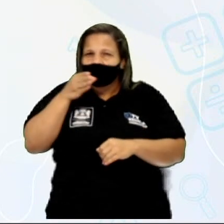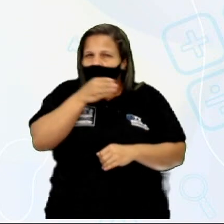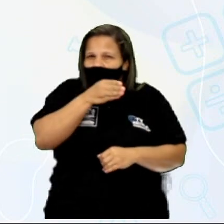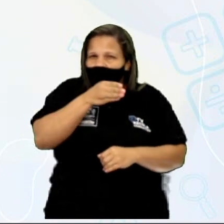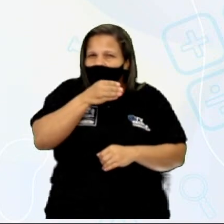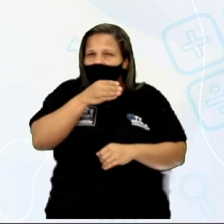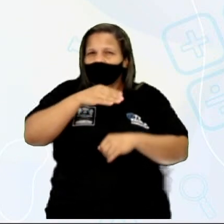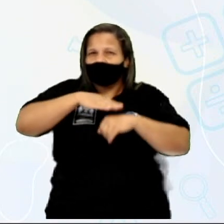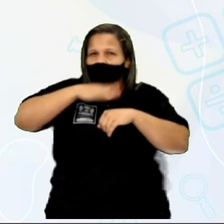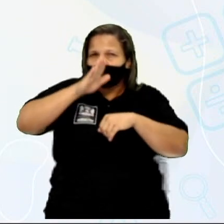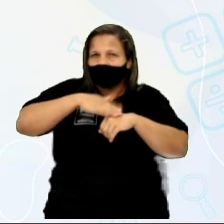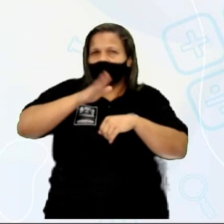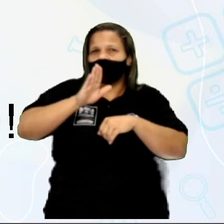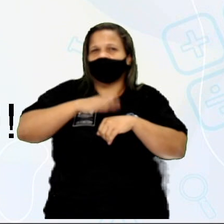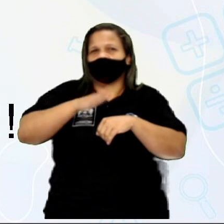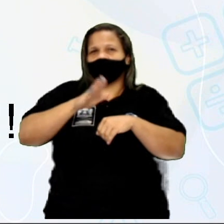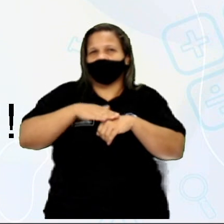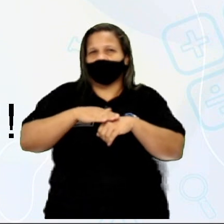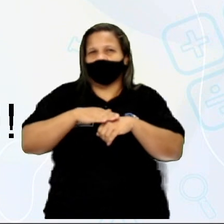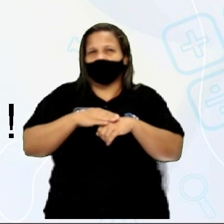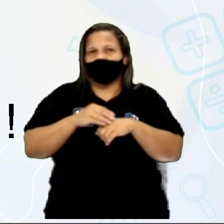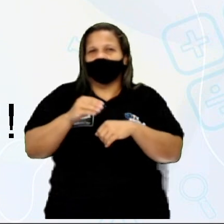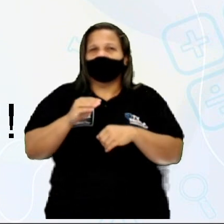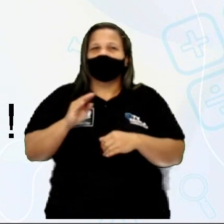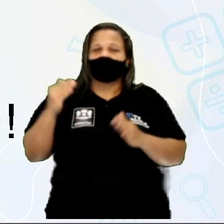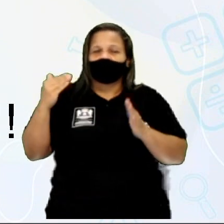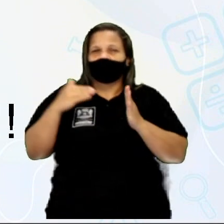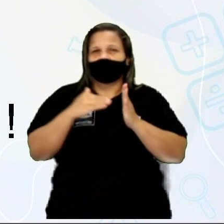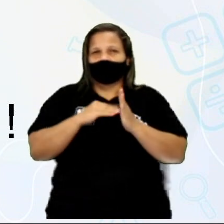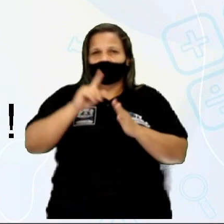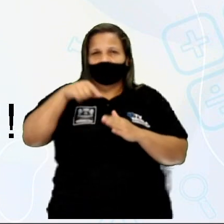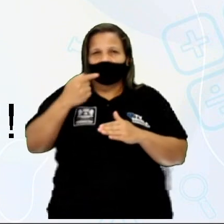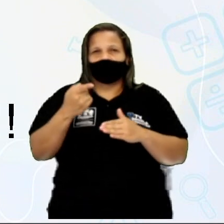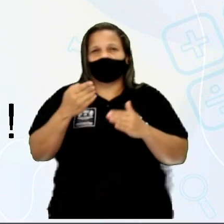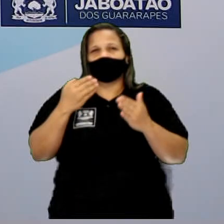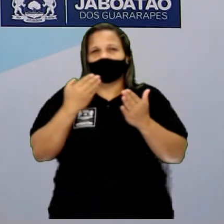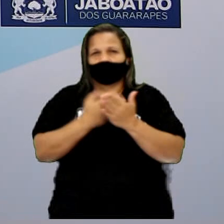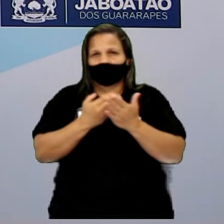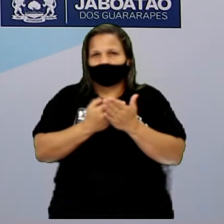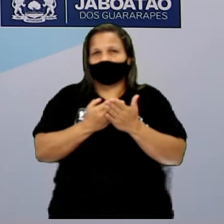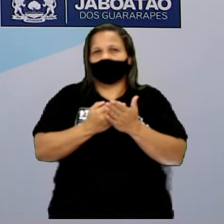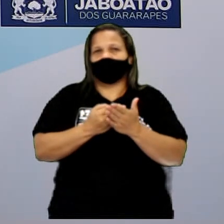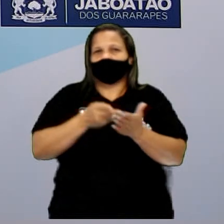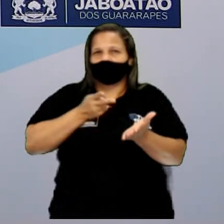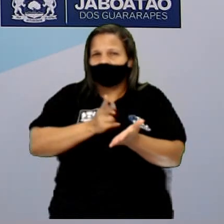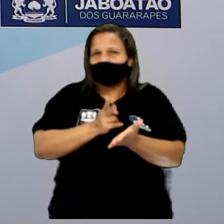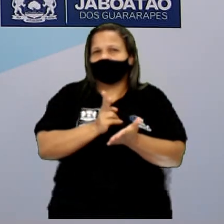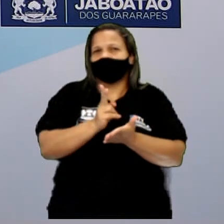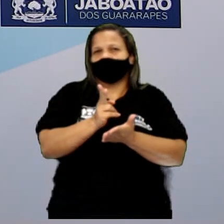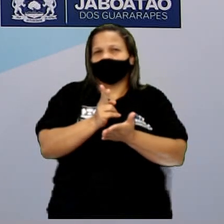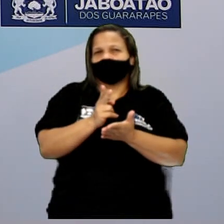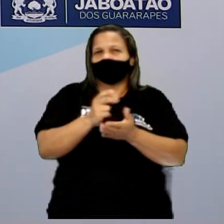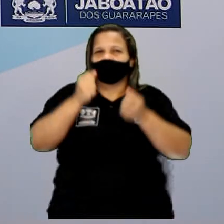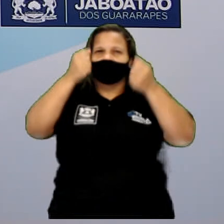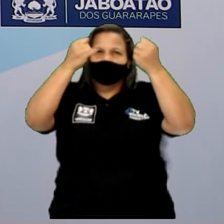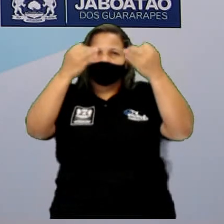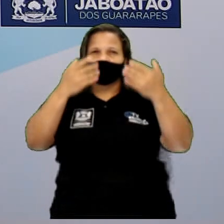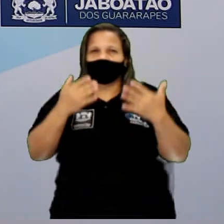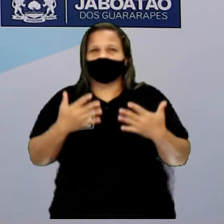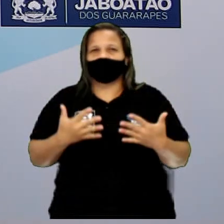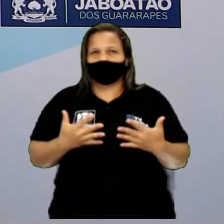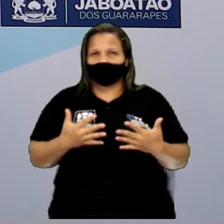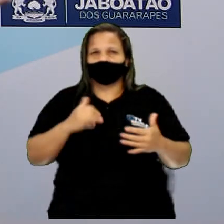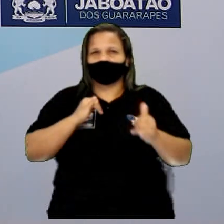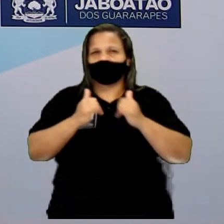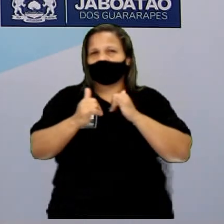a gente continua na próxima aula, certo? A falar também um pouco mais sobre energia elétrica no